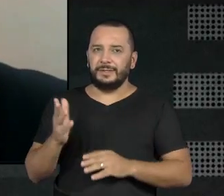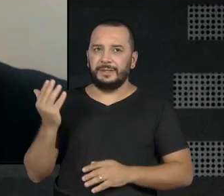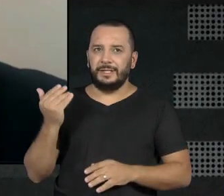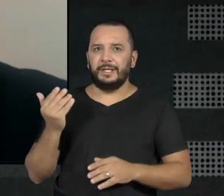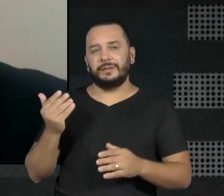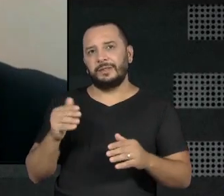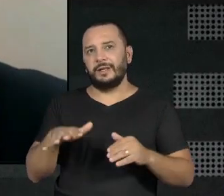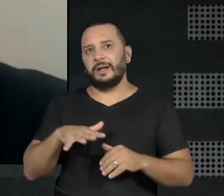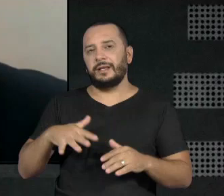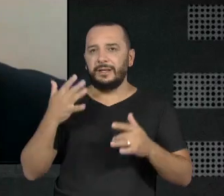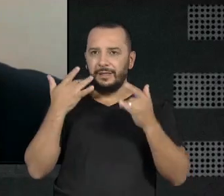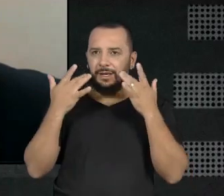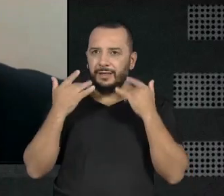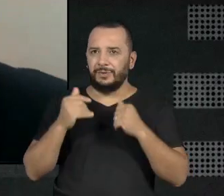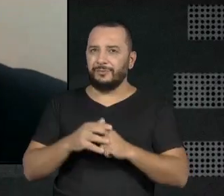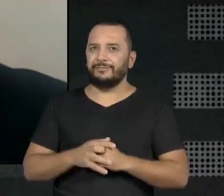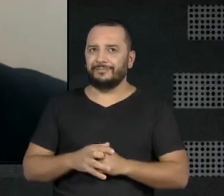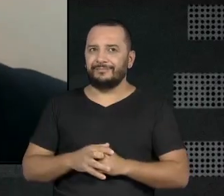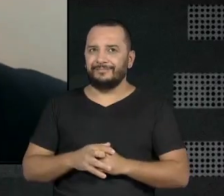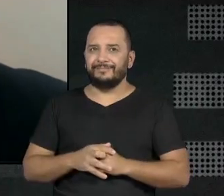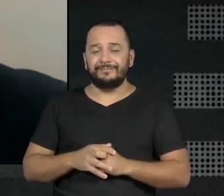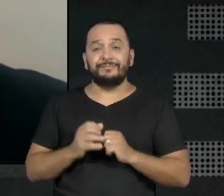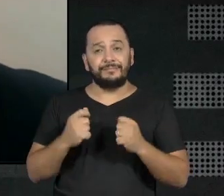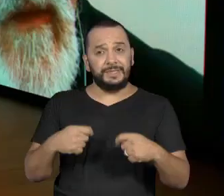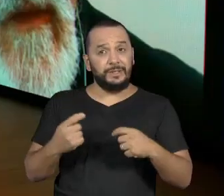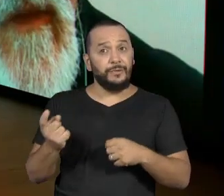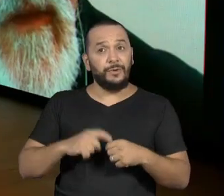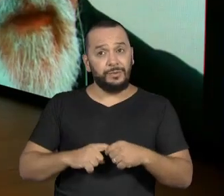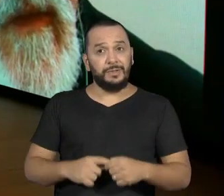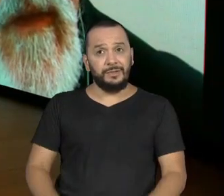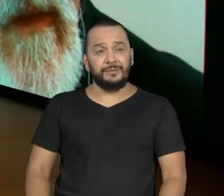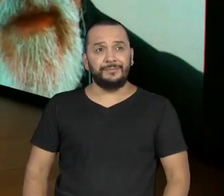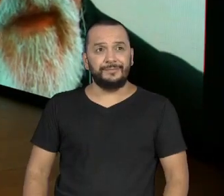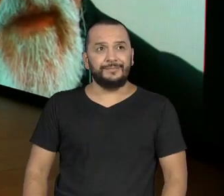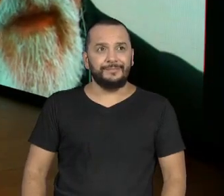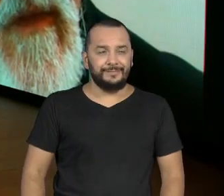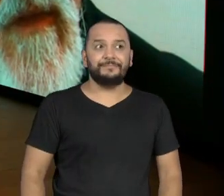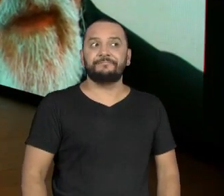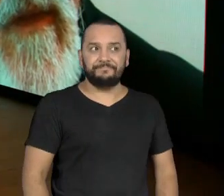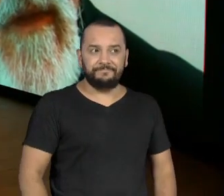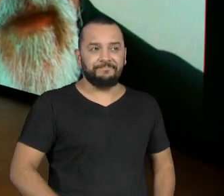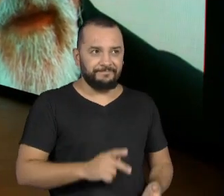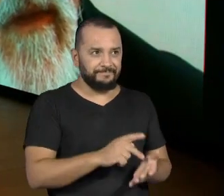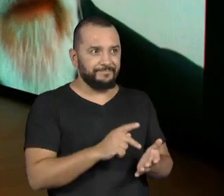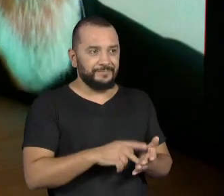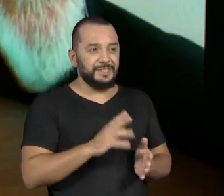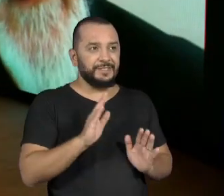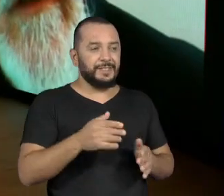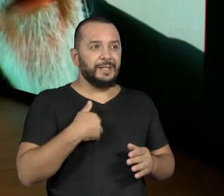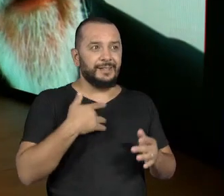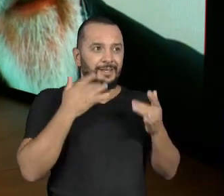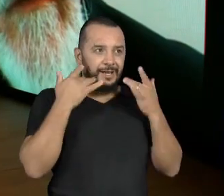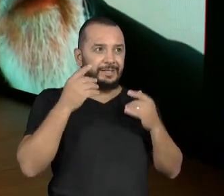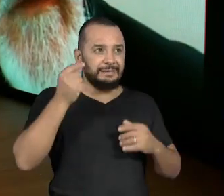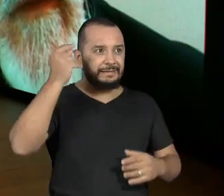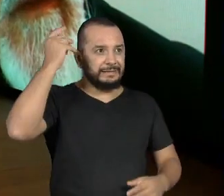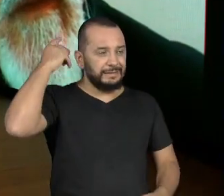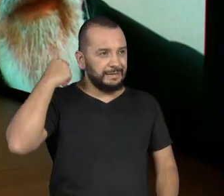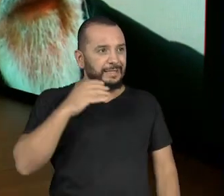teatro, a cultura. E ia voltar, É, fazia-se os clássicos, né? Fazia-se os clássicos. Isso.